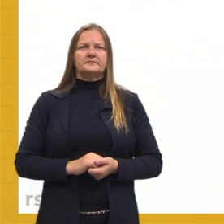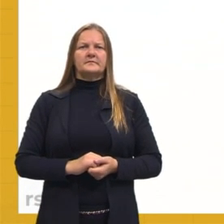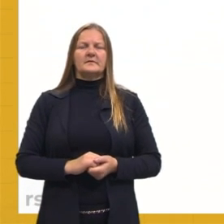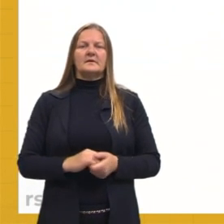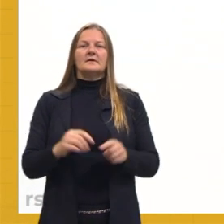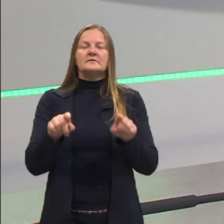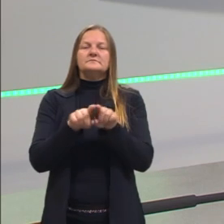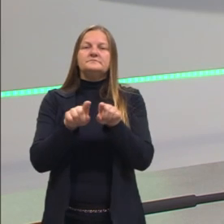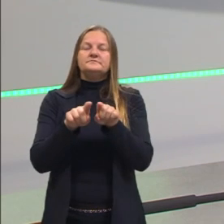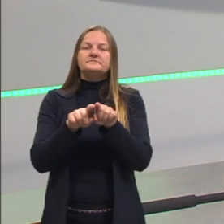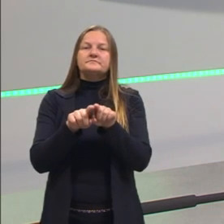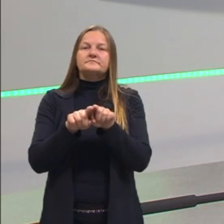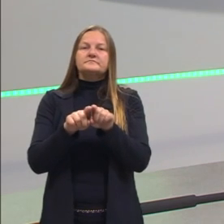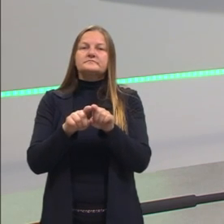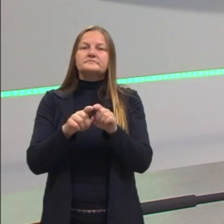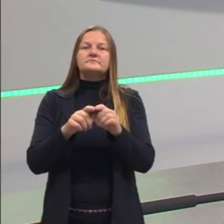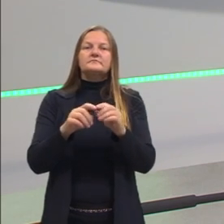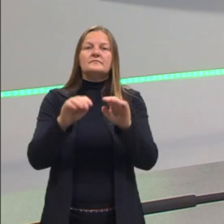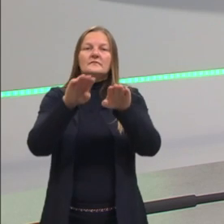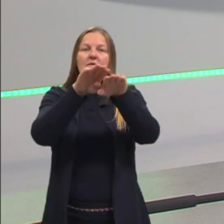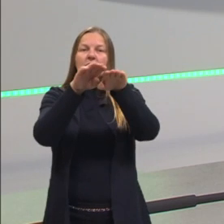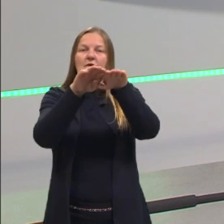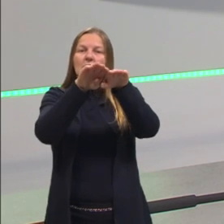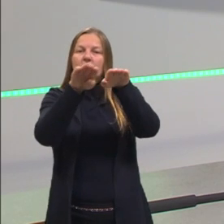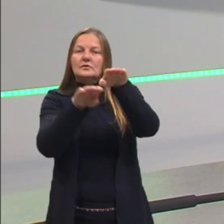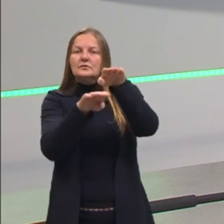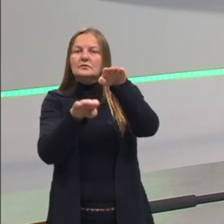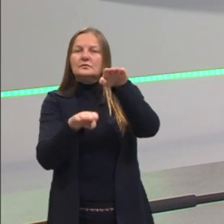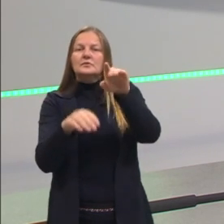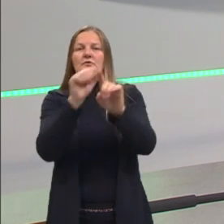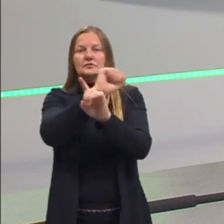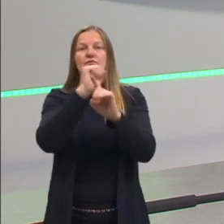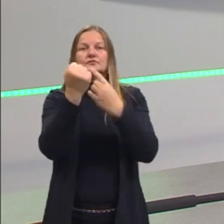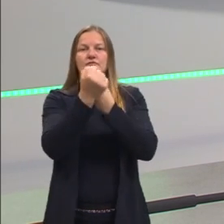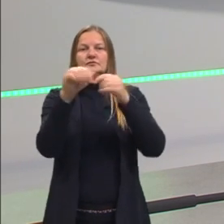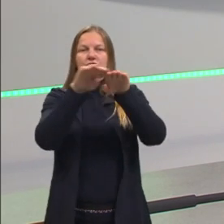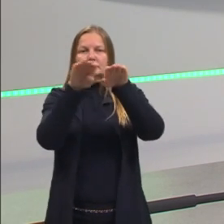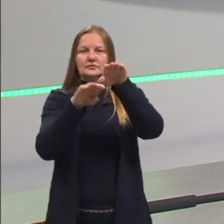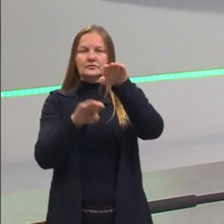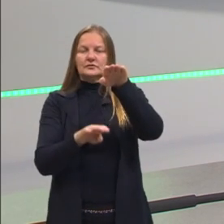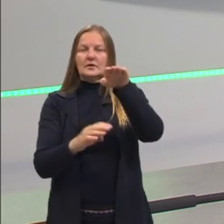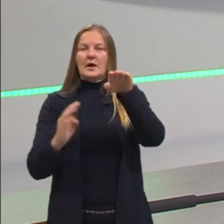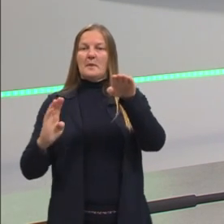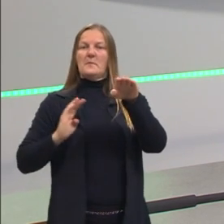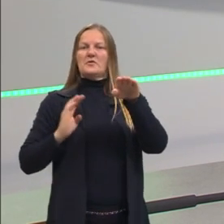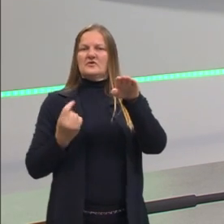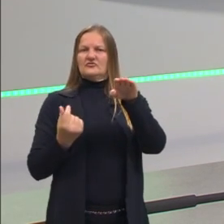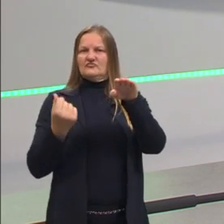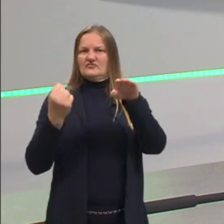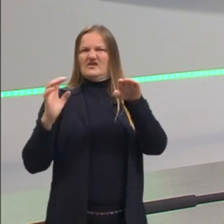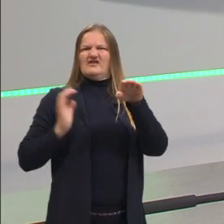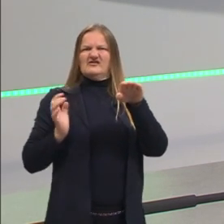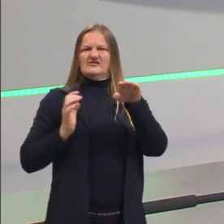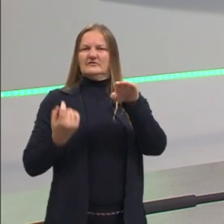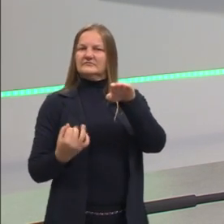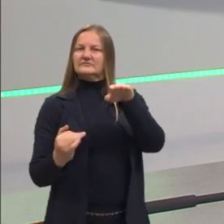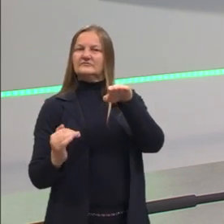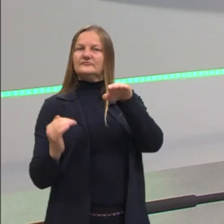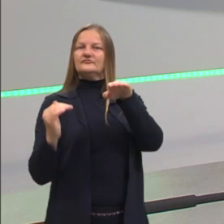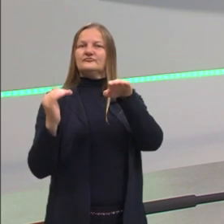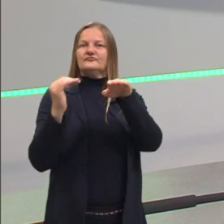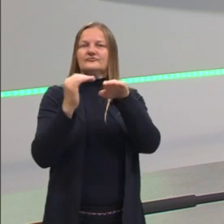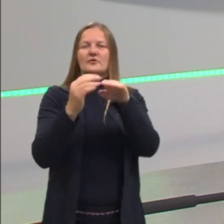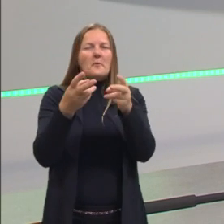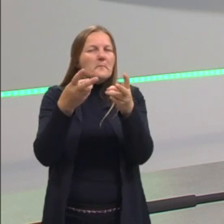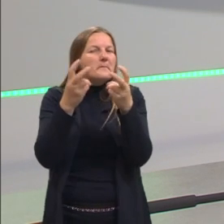dentro das classes sociais. uma classe de comércio, é uma classe que surge. E a burguesia não é nada boba. O que a burguesia